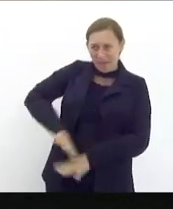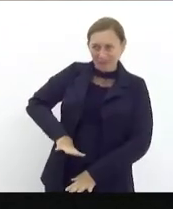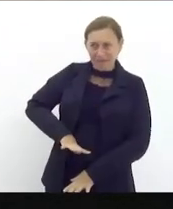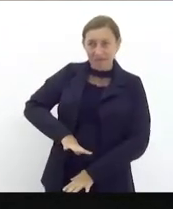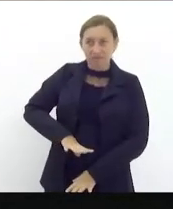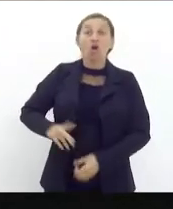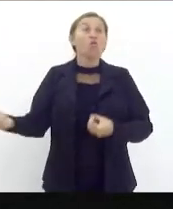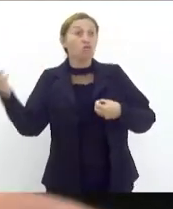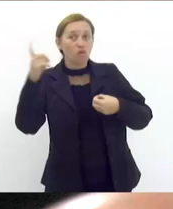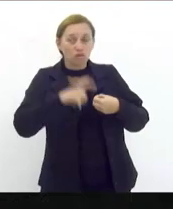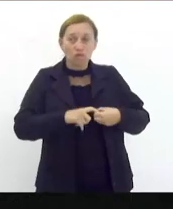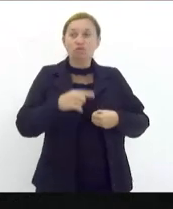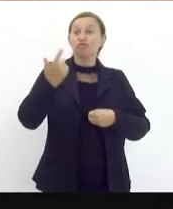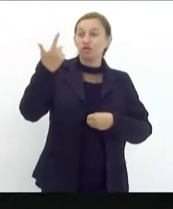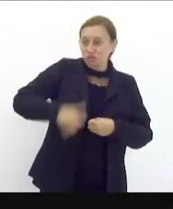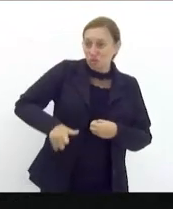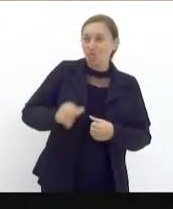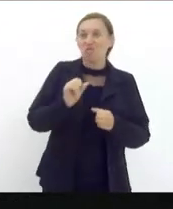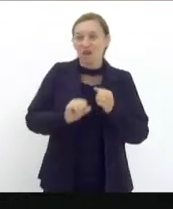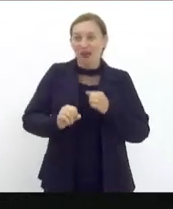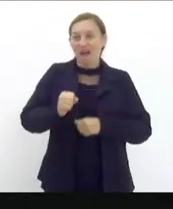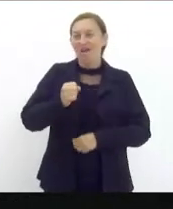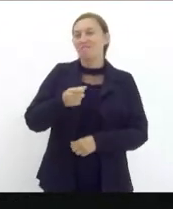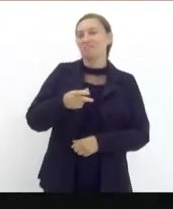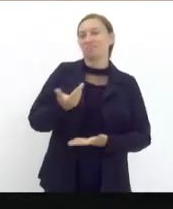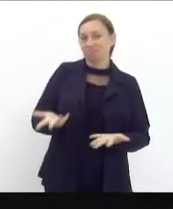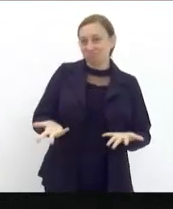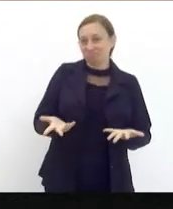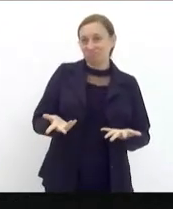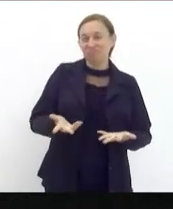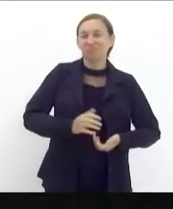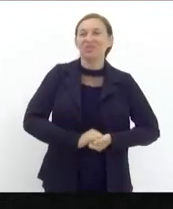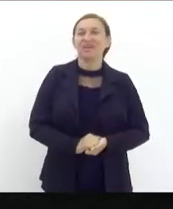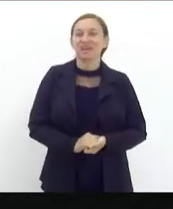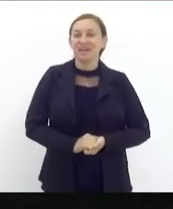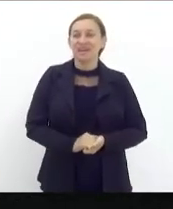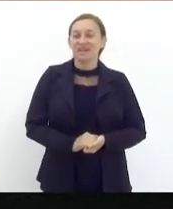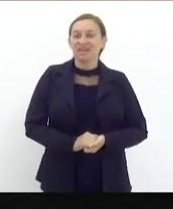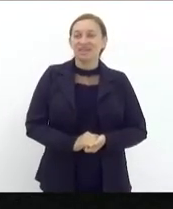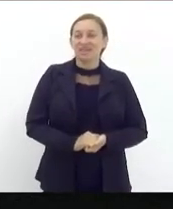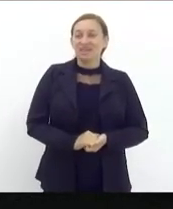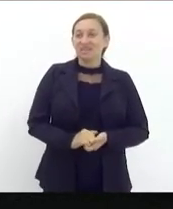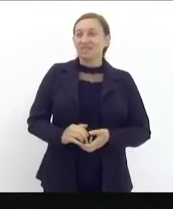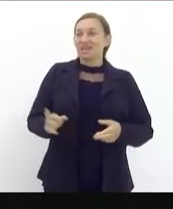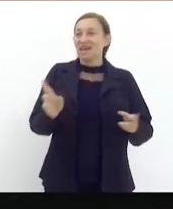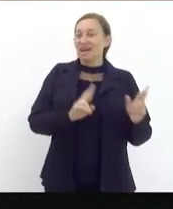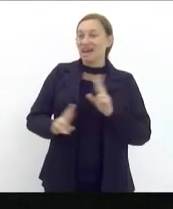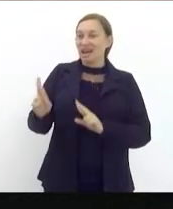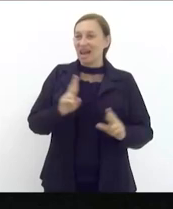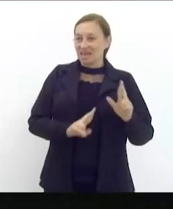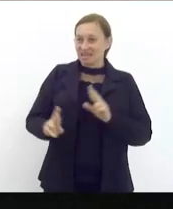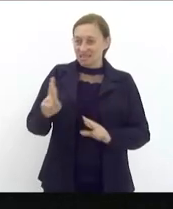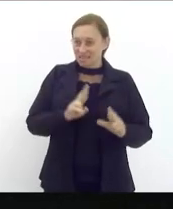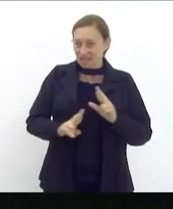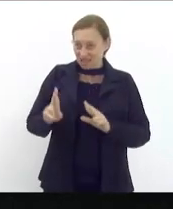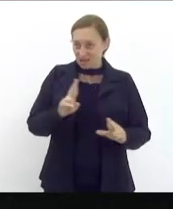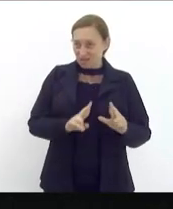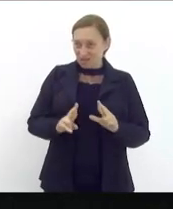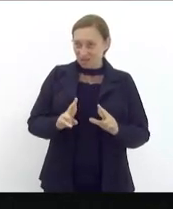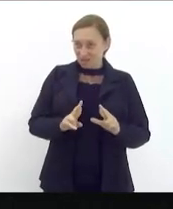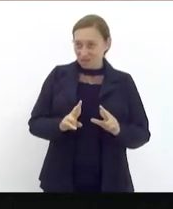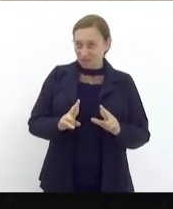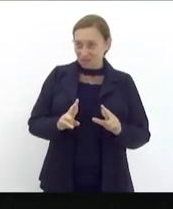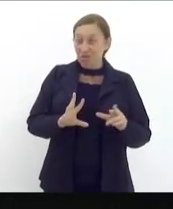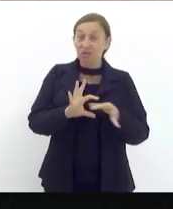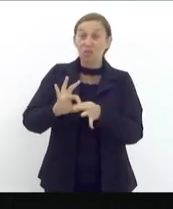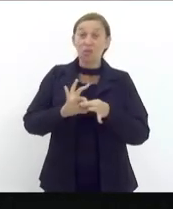voltou a fazer agora falar que reaver relações diplomáticas com ditaduras no mundo